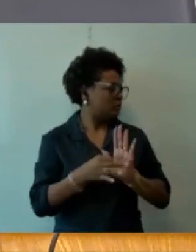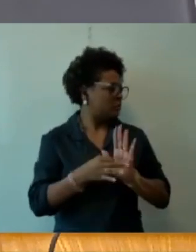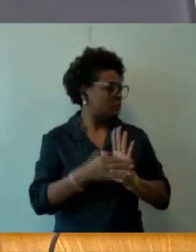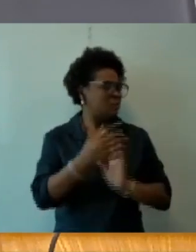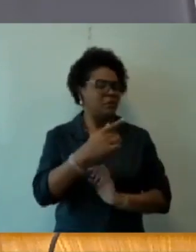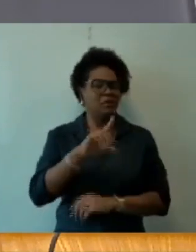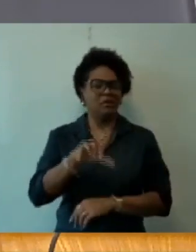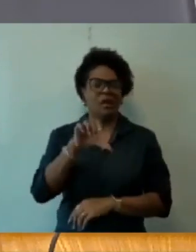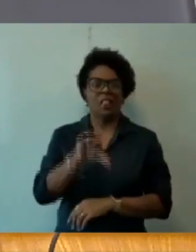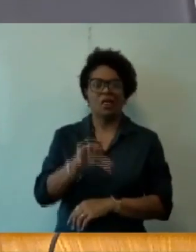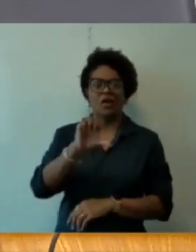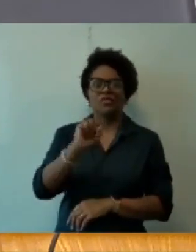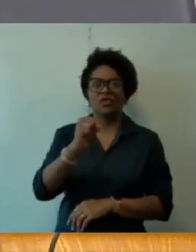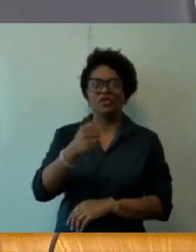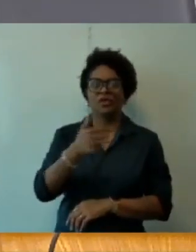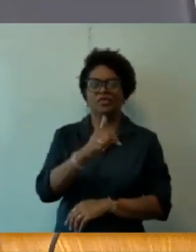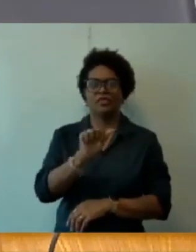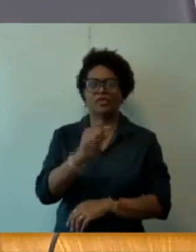turno.